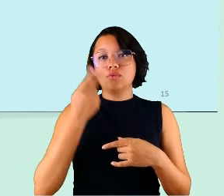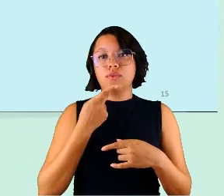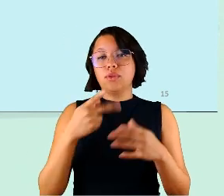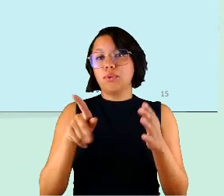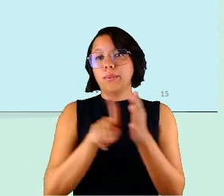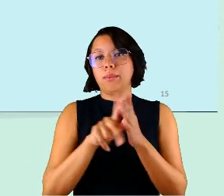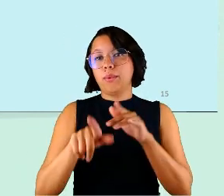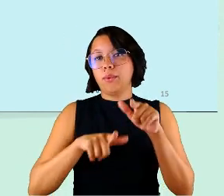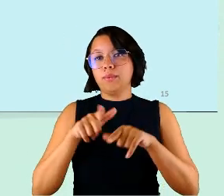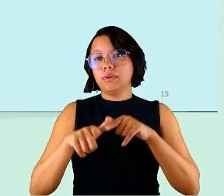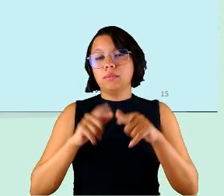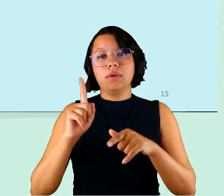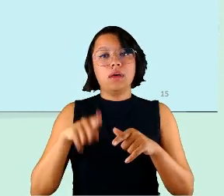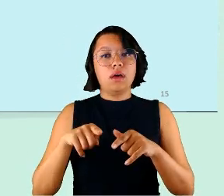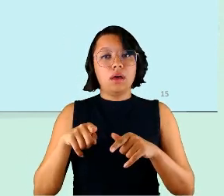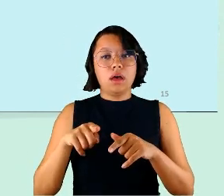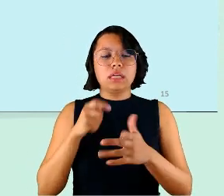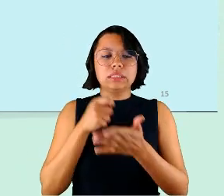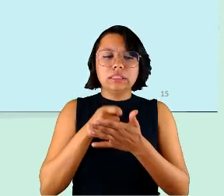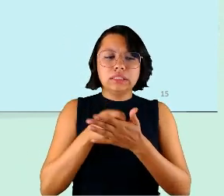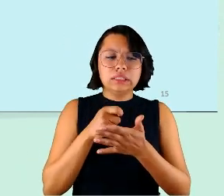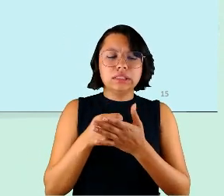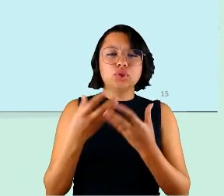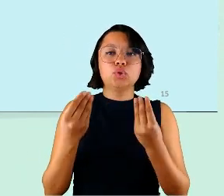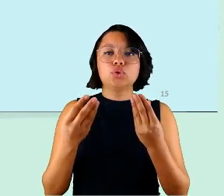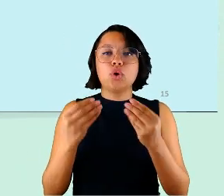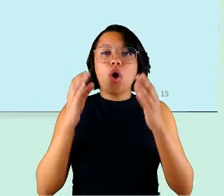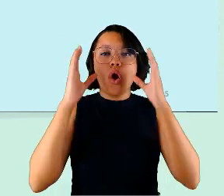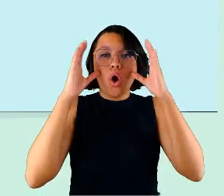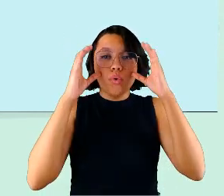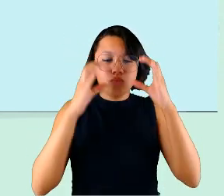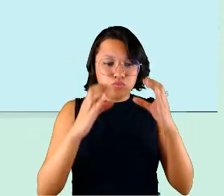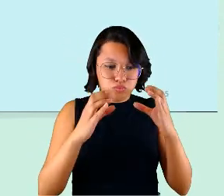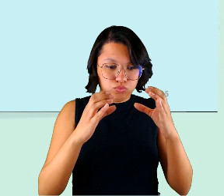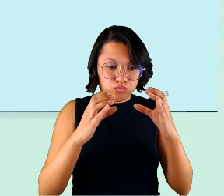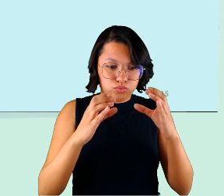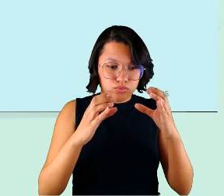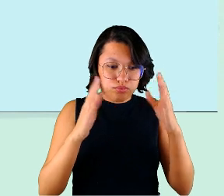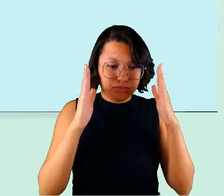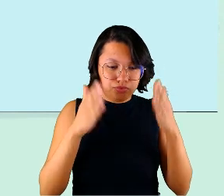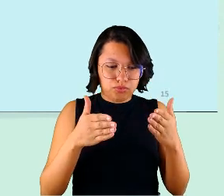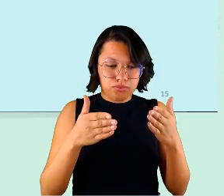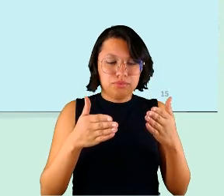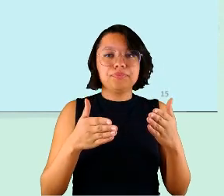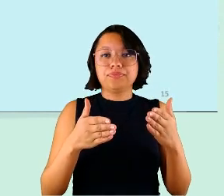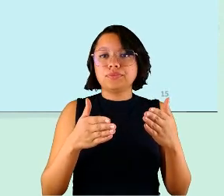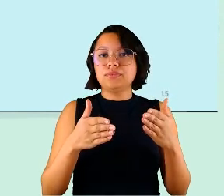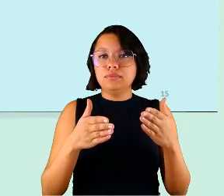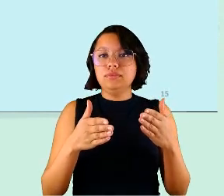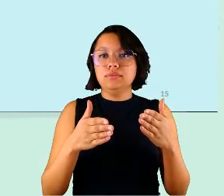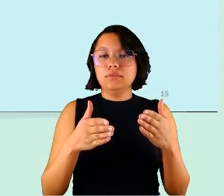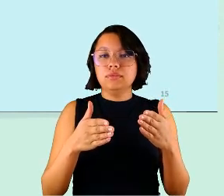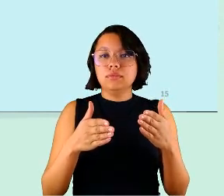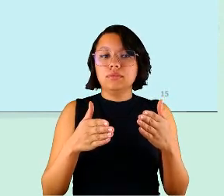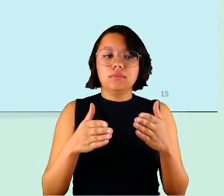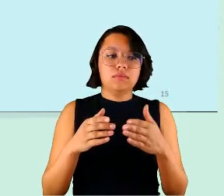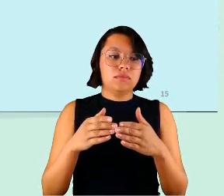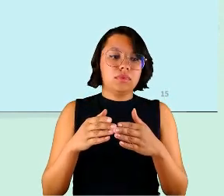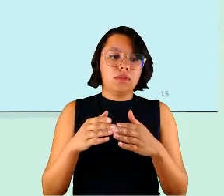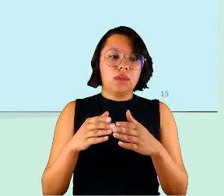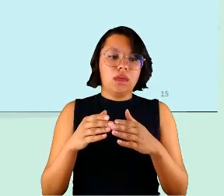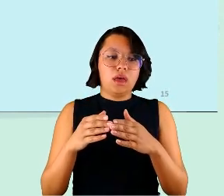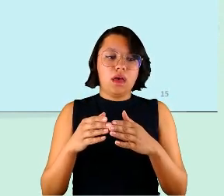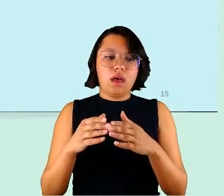trabalho né é um trabalho que exige muita concentração com uma neutralidade aqui pequena e com